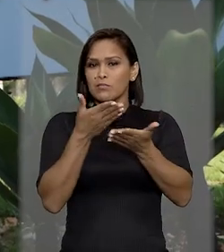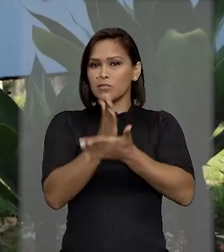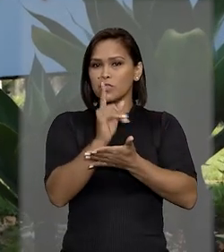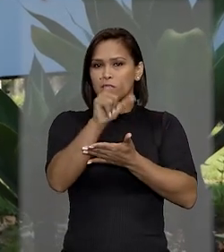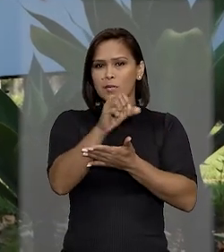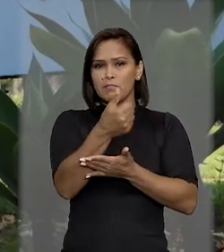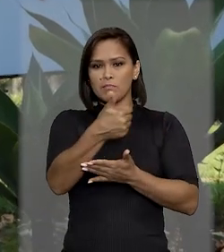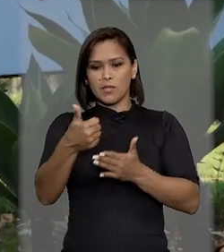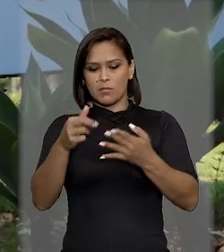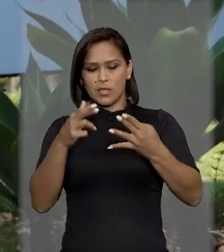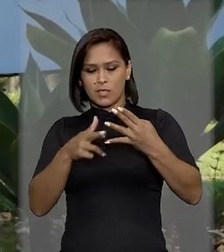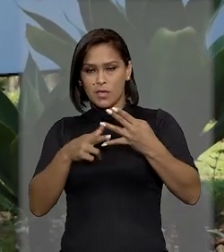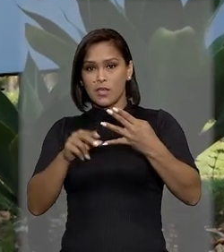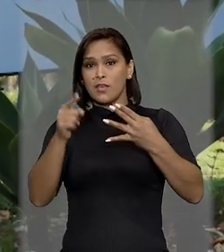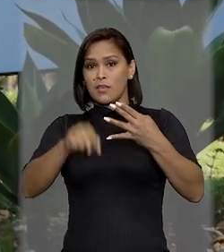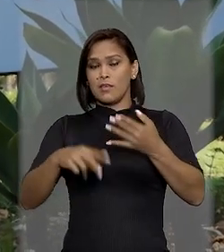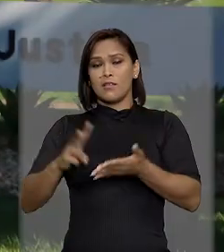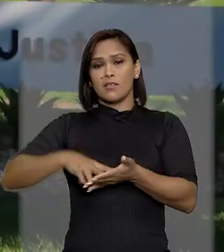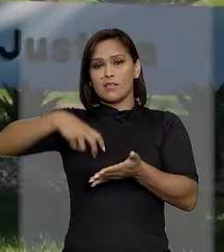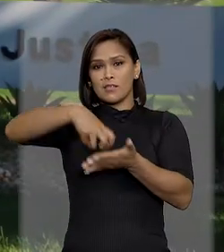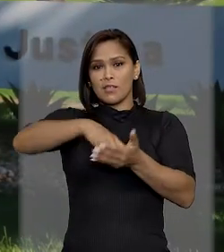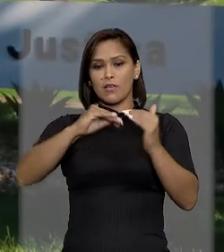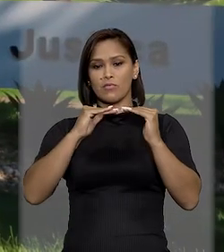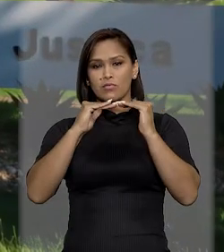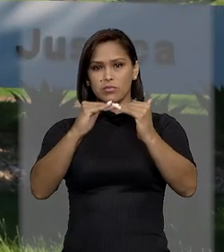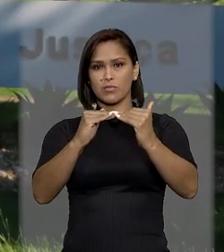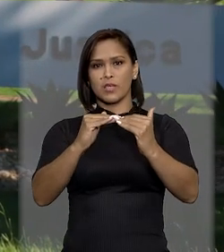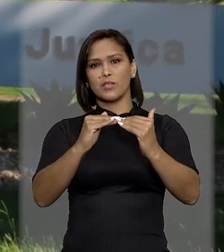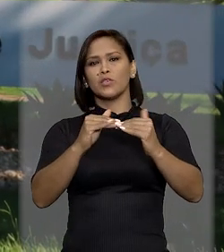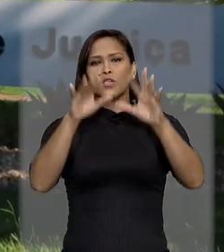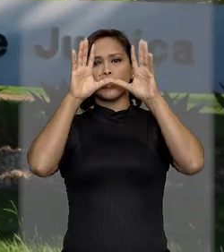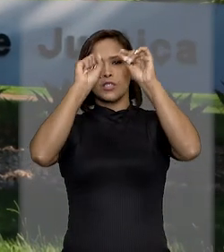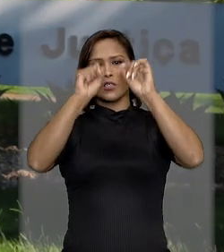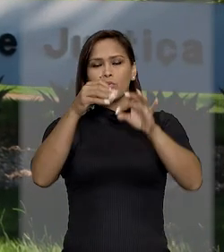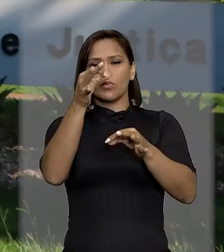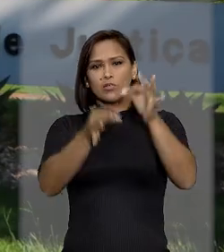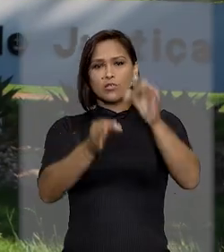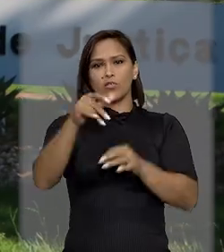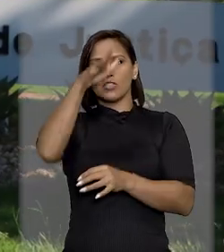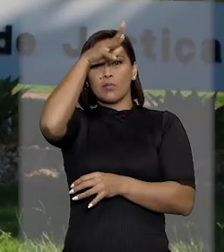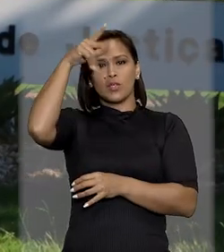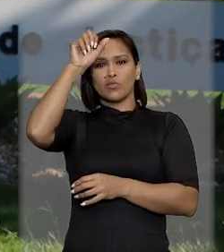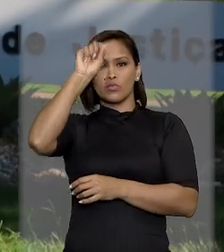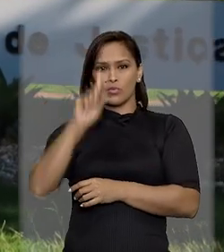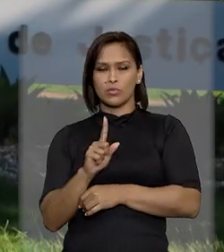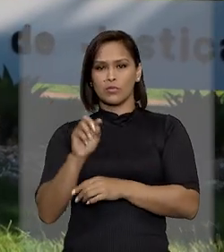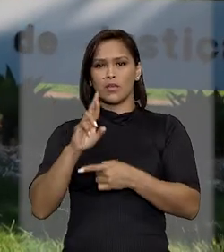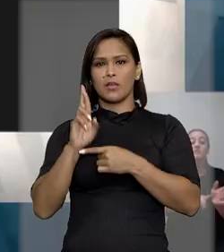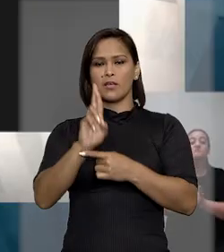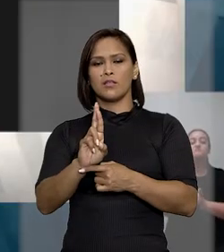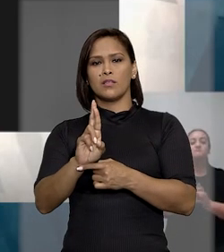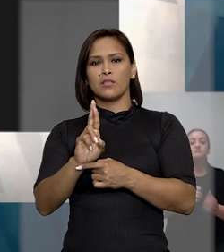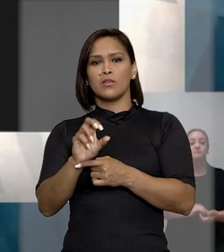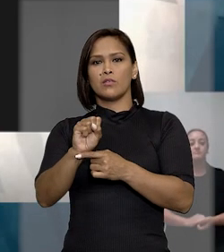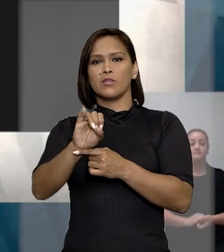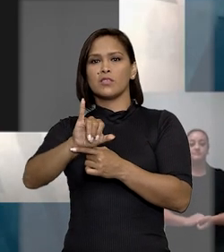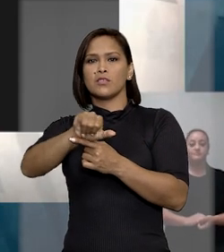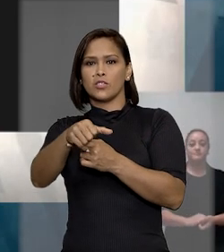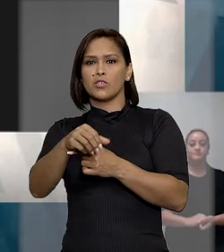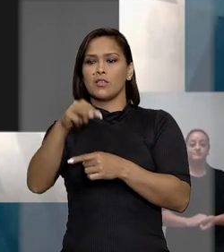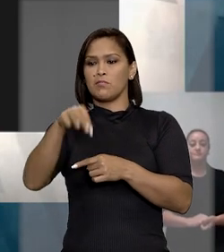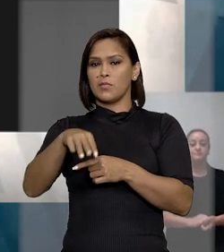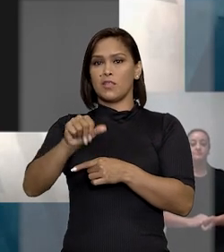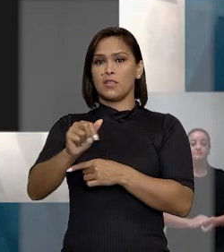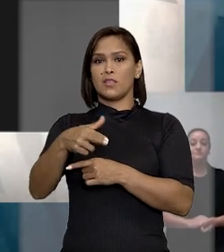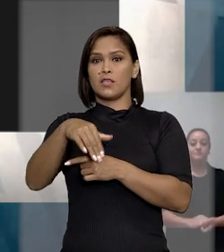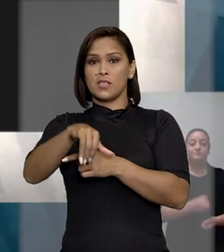julgado improcedente em primeira instância e a sentença foi mantida pelo Tribunal de Justiça de Mato Grosso do Sul. A relatora do recurso no